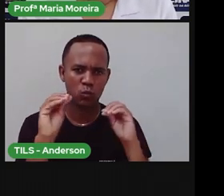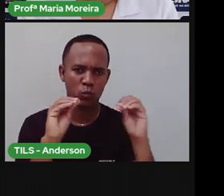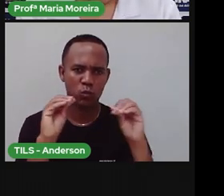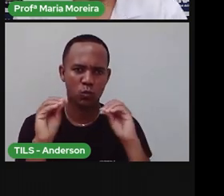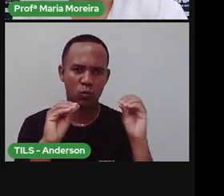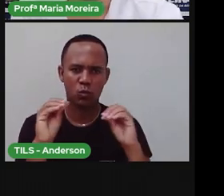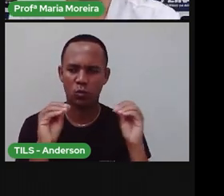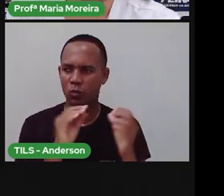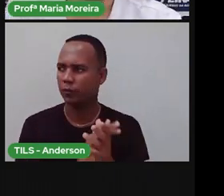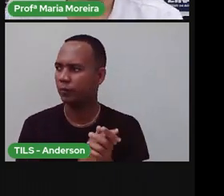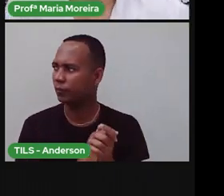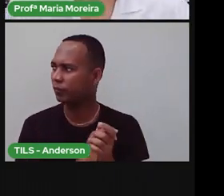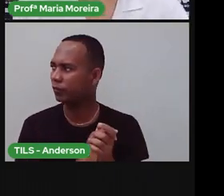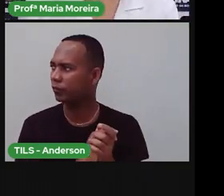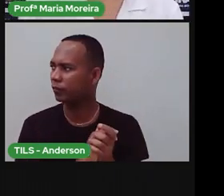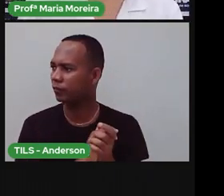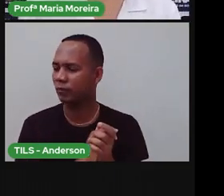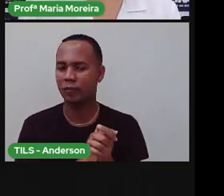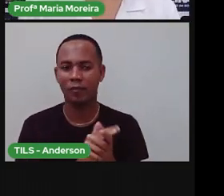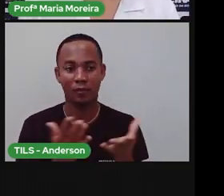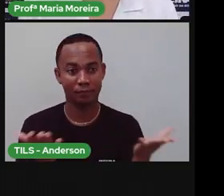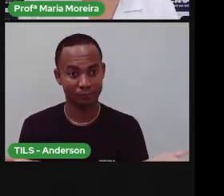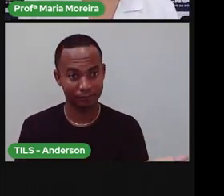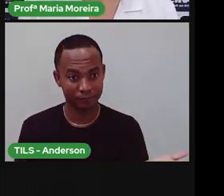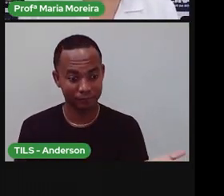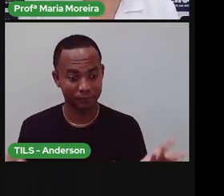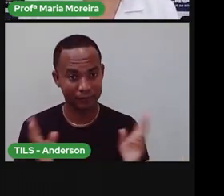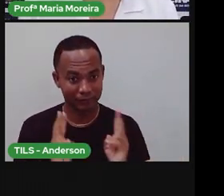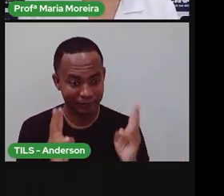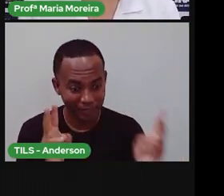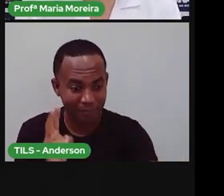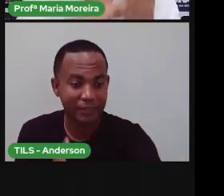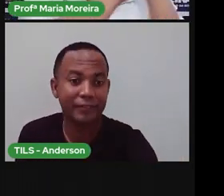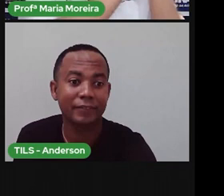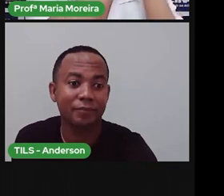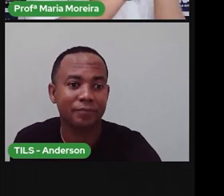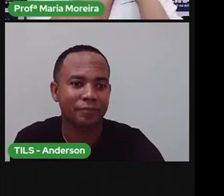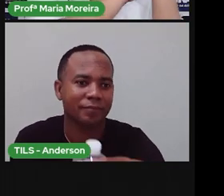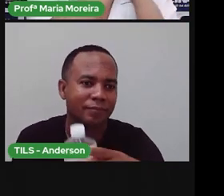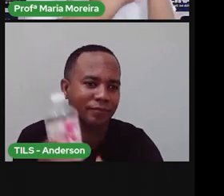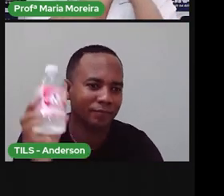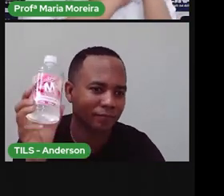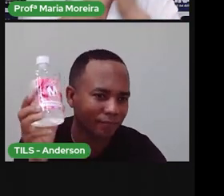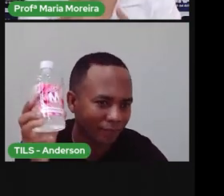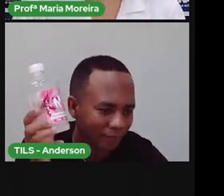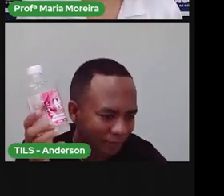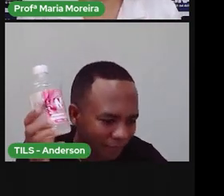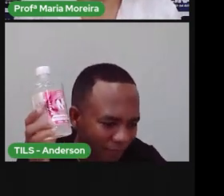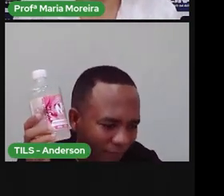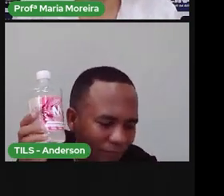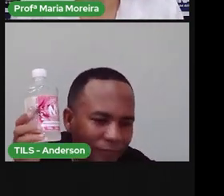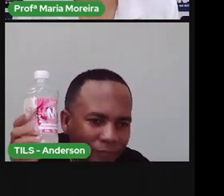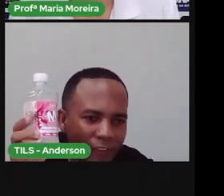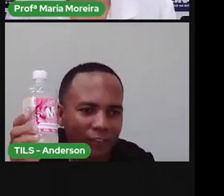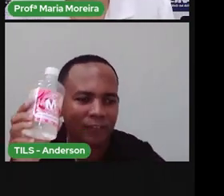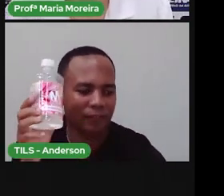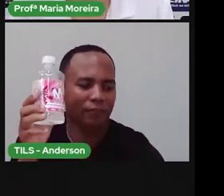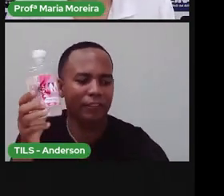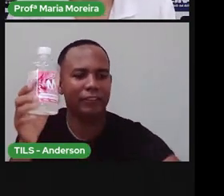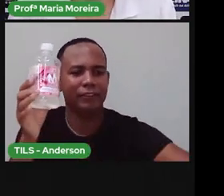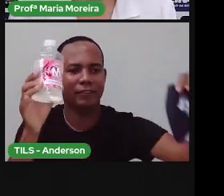certo? E o recadinho de sempre, garoto propaganda, né? Lava a mão e faz o que, Anderson?